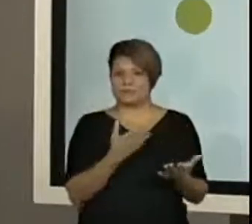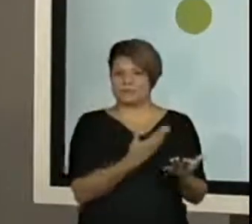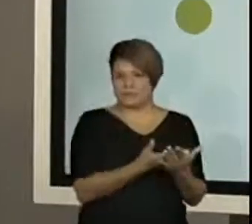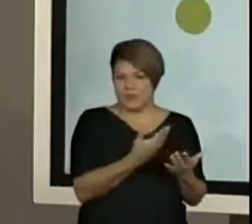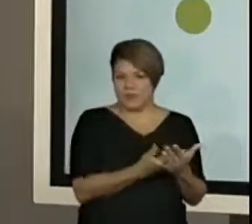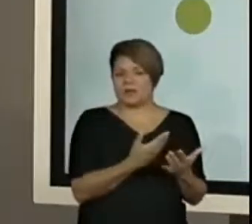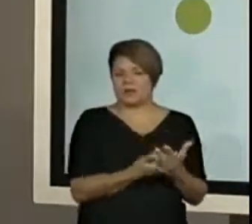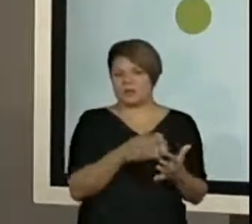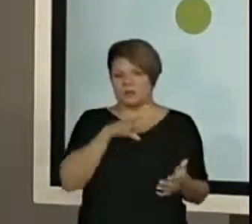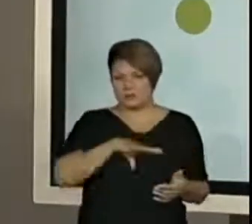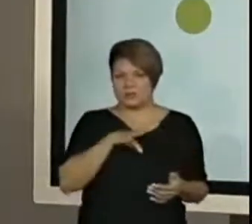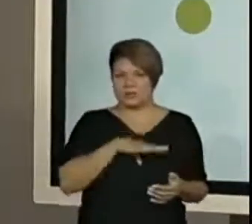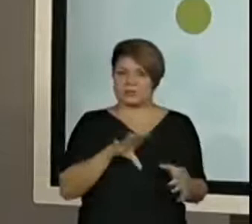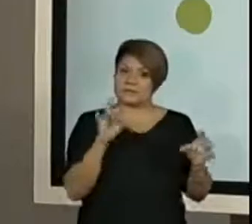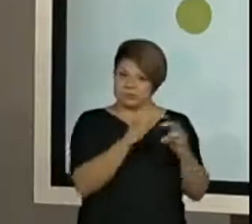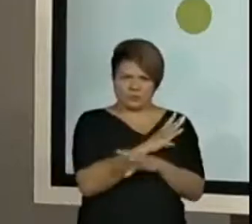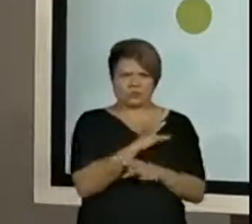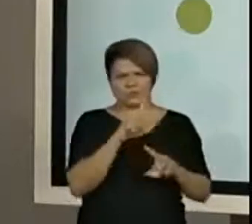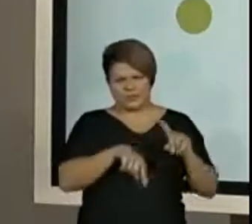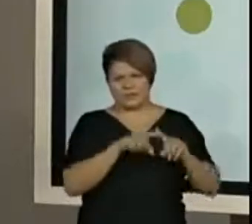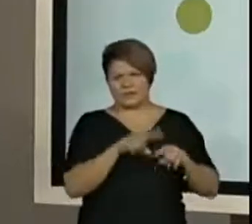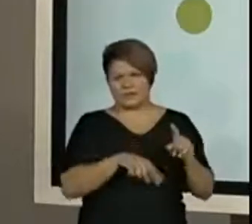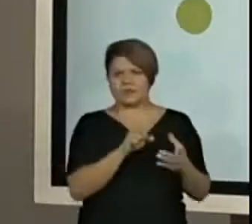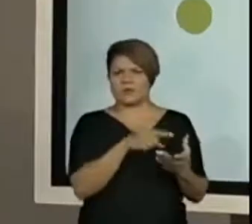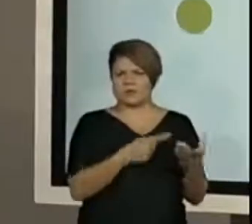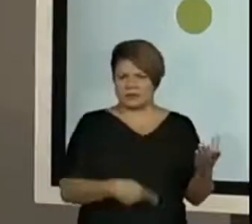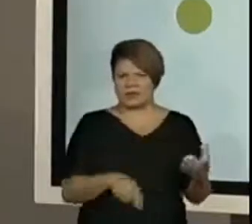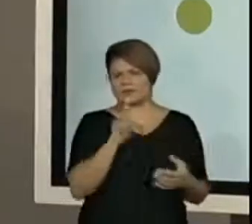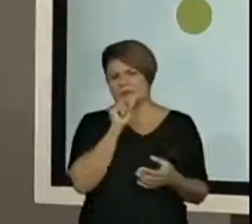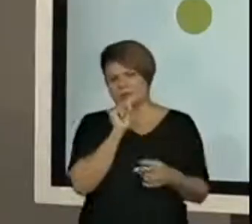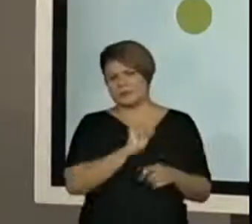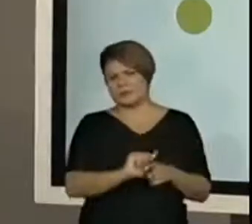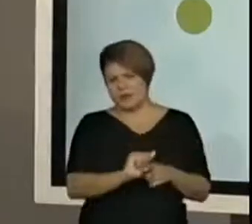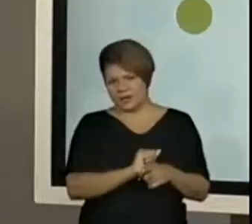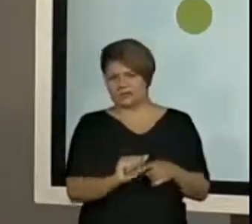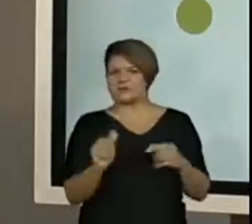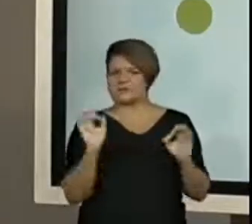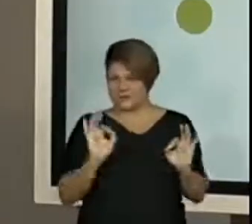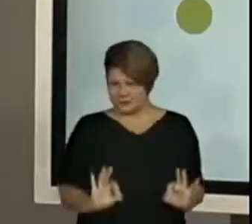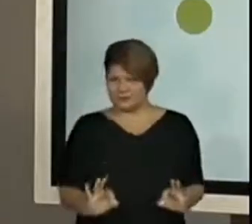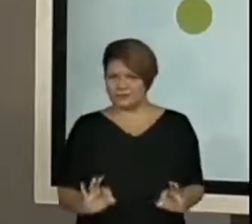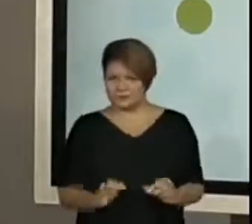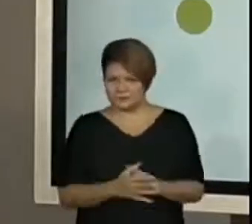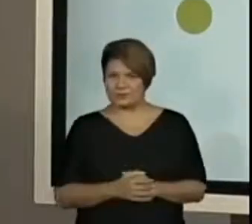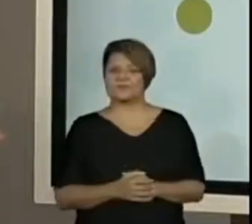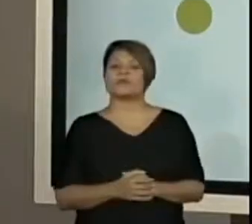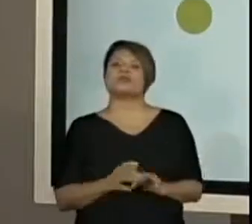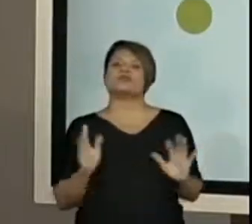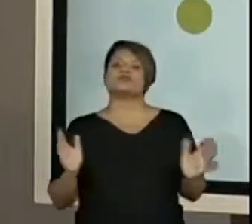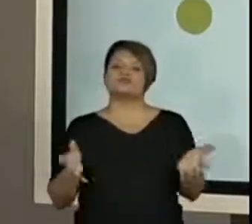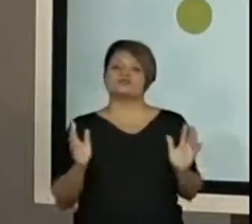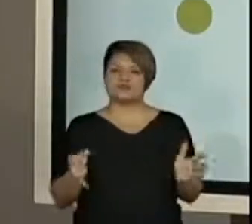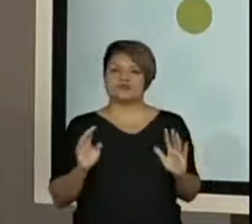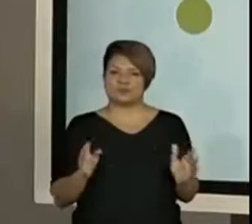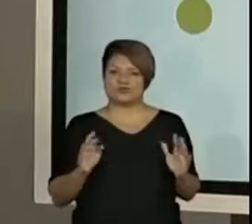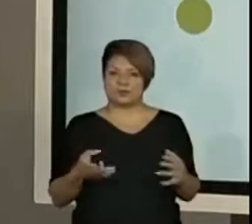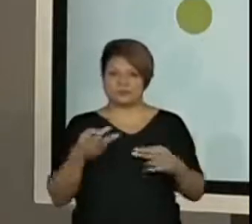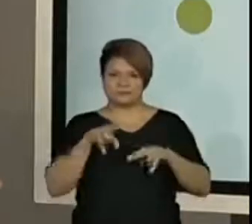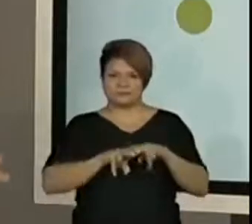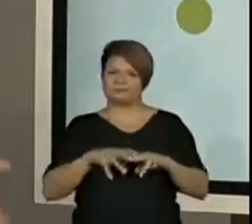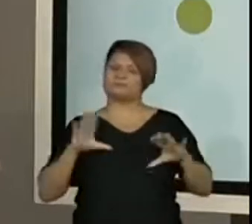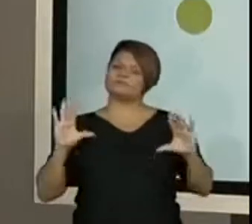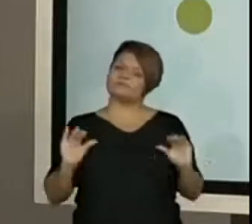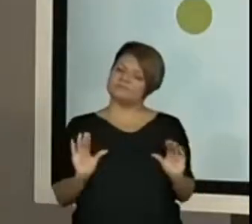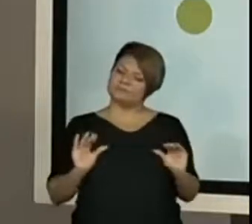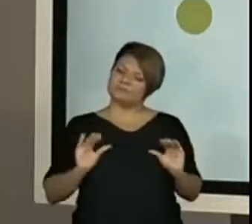material já deve estar todinho separado aí. O caderno, o lápis, a borracha e vocês já devem estar posicionados na sua casa